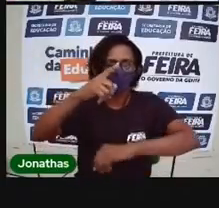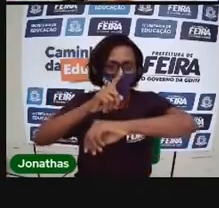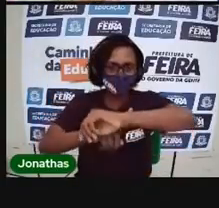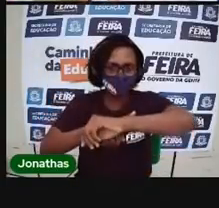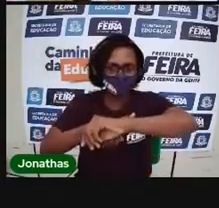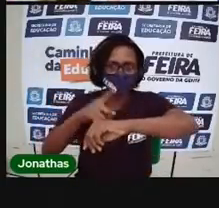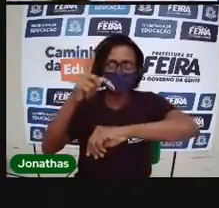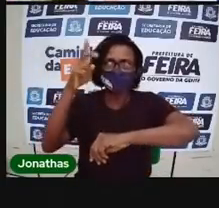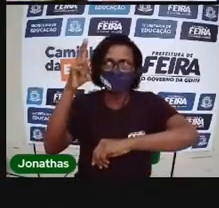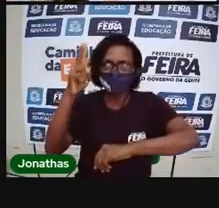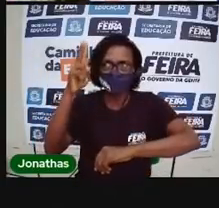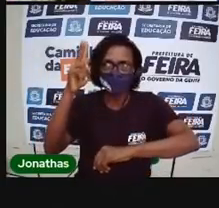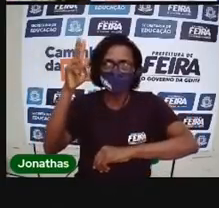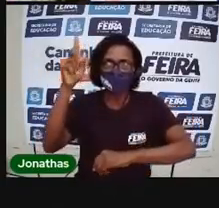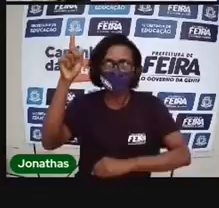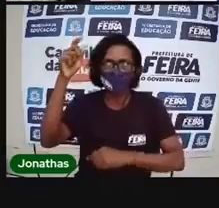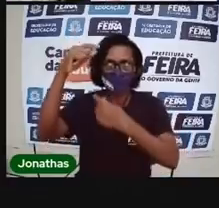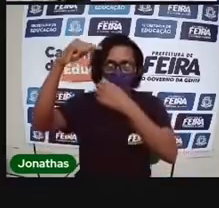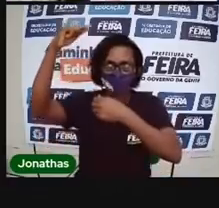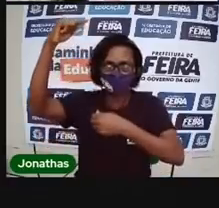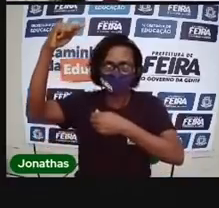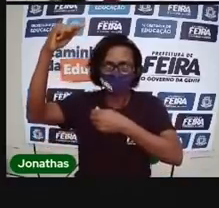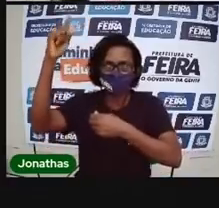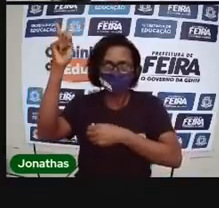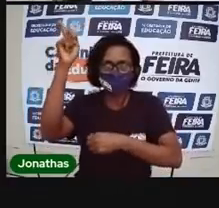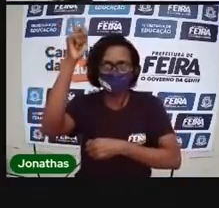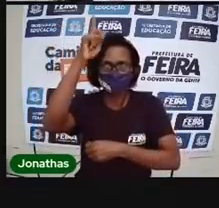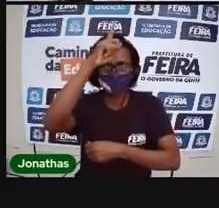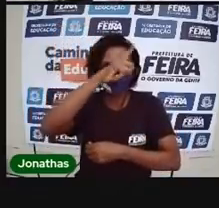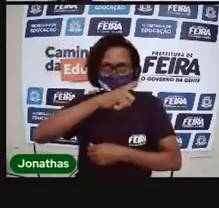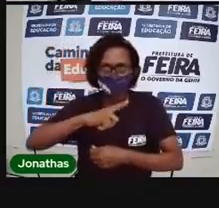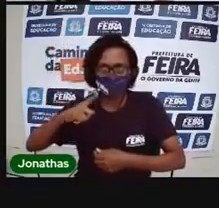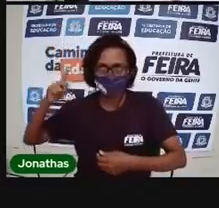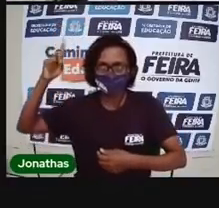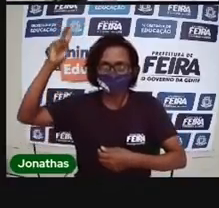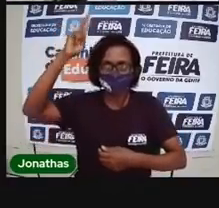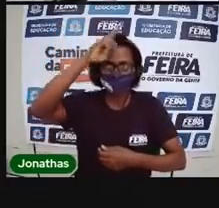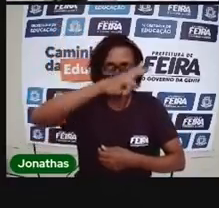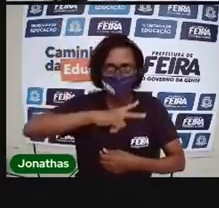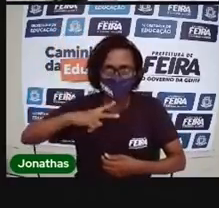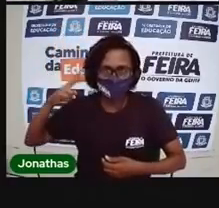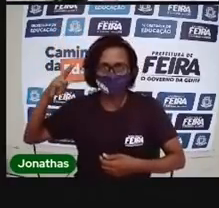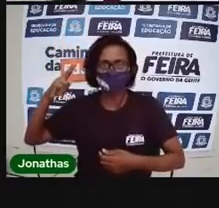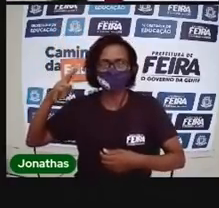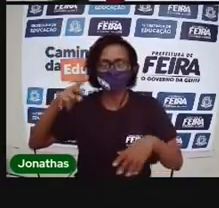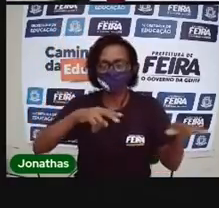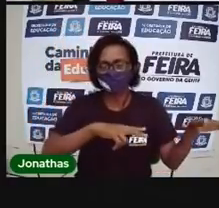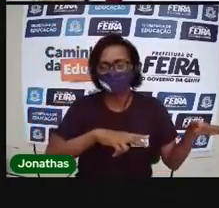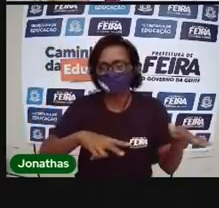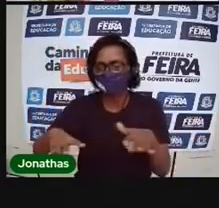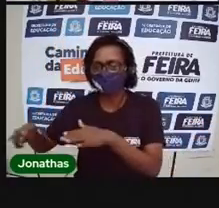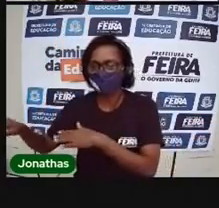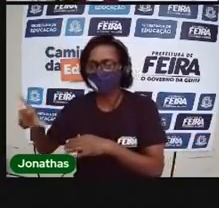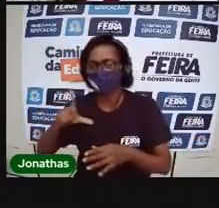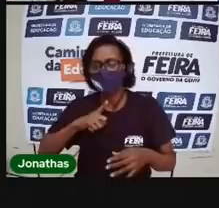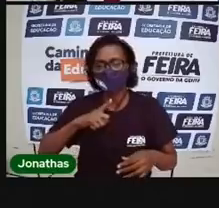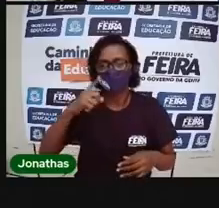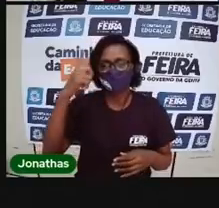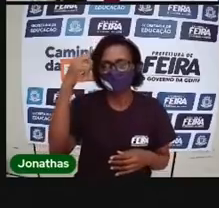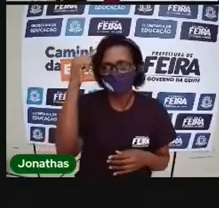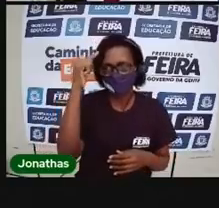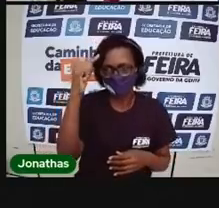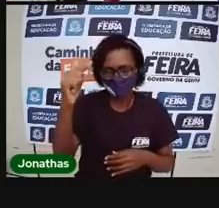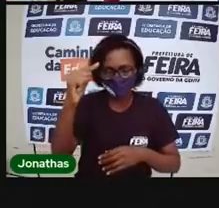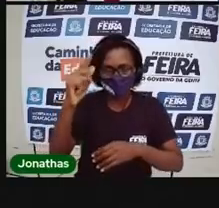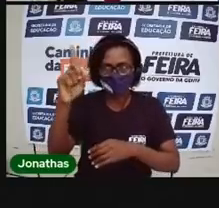voltas inteiras no relógio. A semana tem sete dias. E a gente já sabe